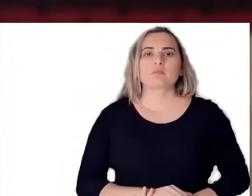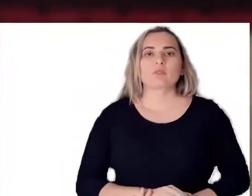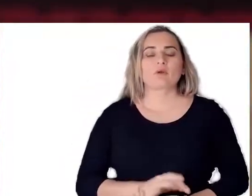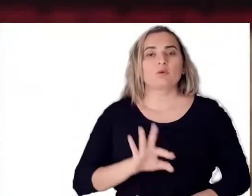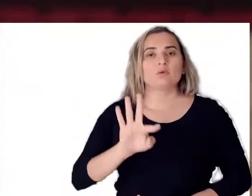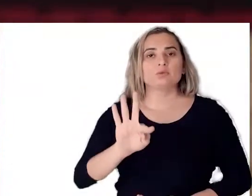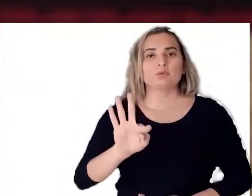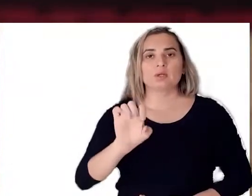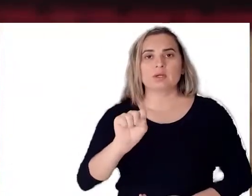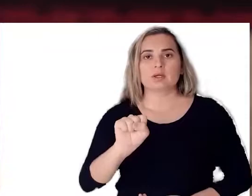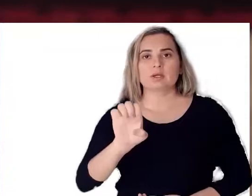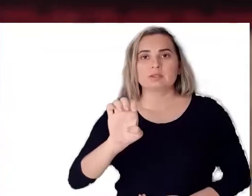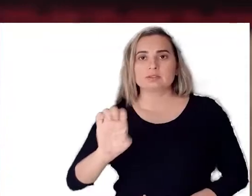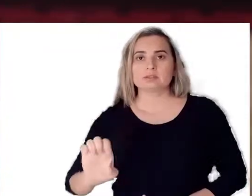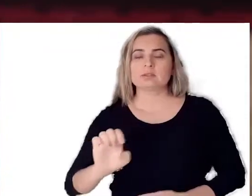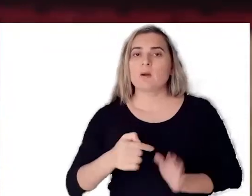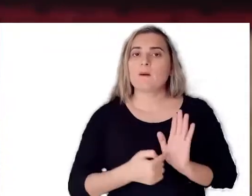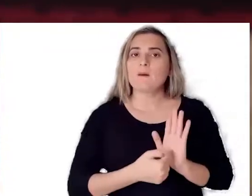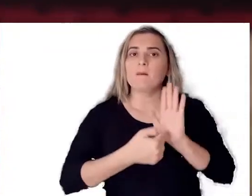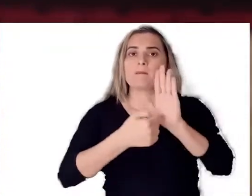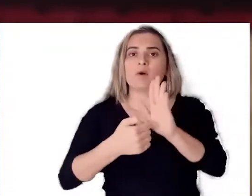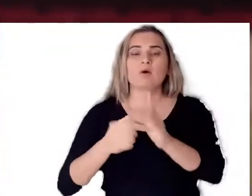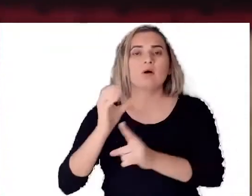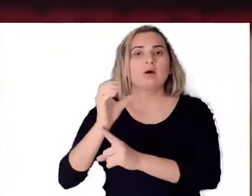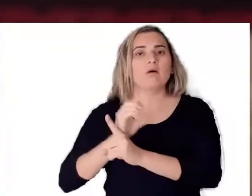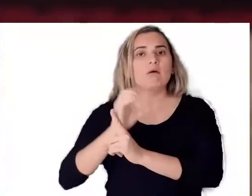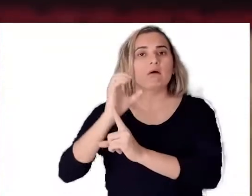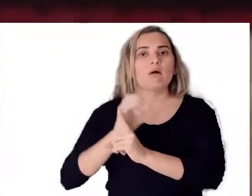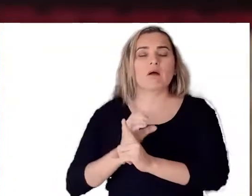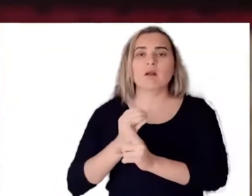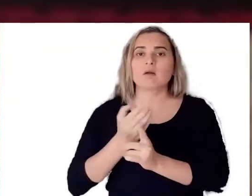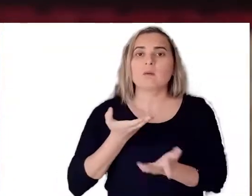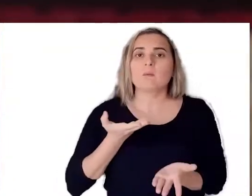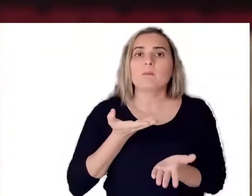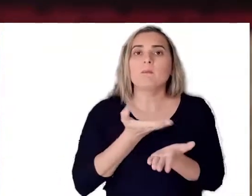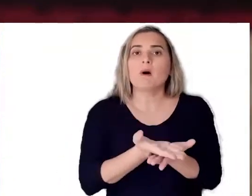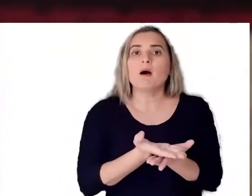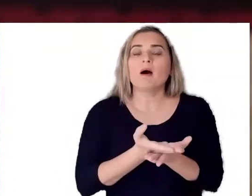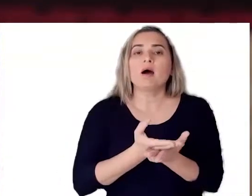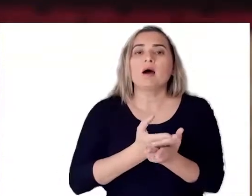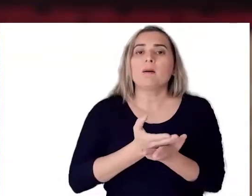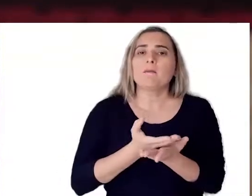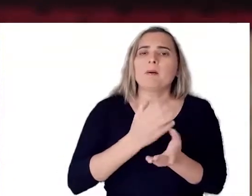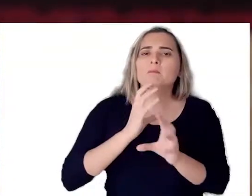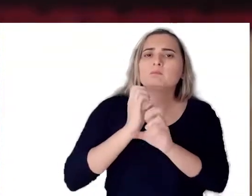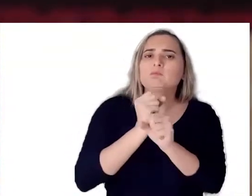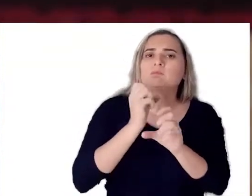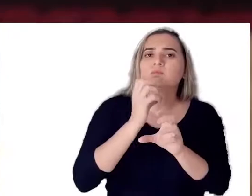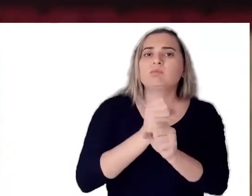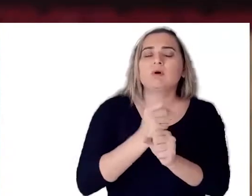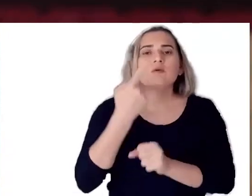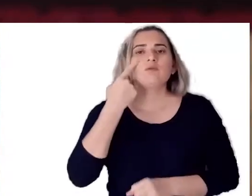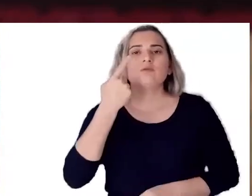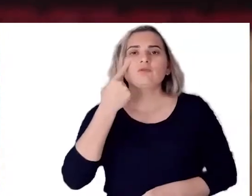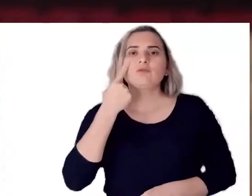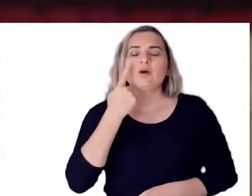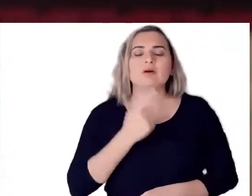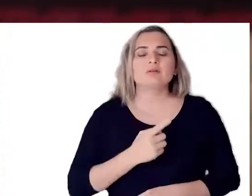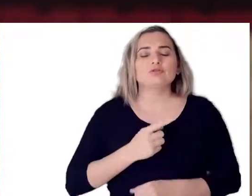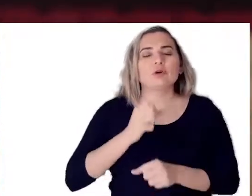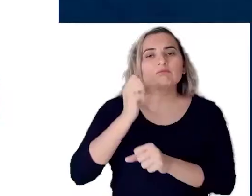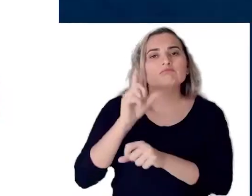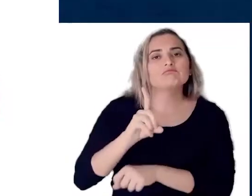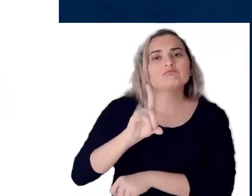Superior Eleitoral apresentou um novo calendário de prestação de contas eleitorais para 2020. Confira as novas datas e